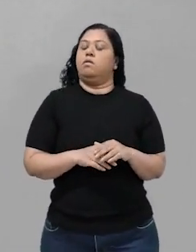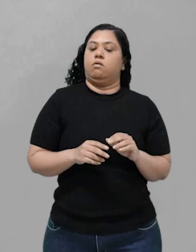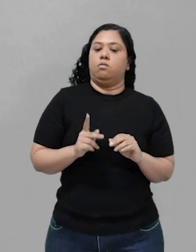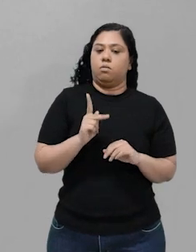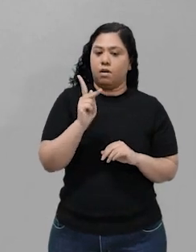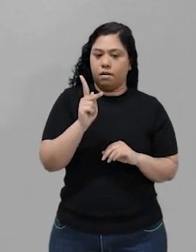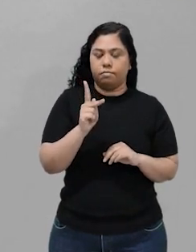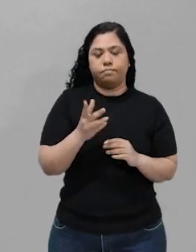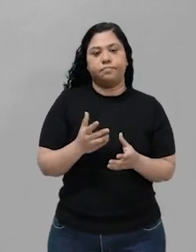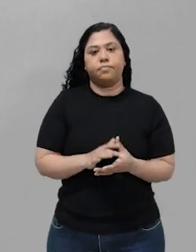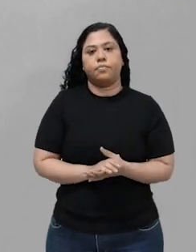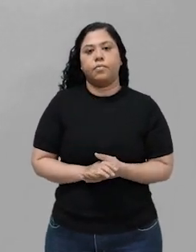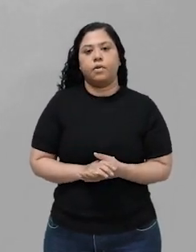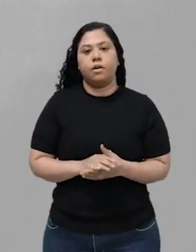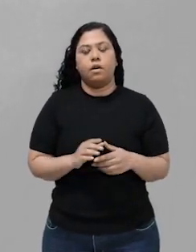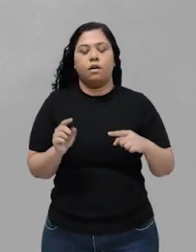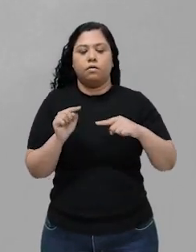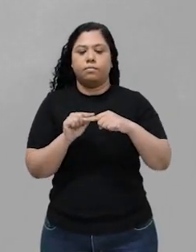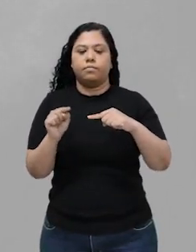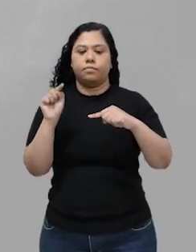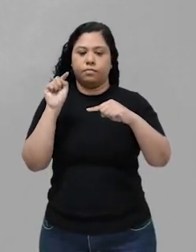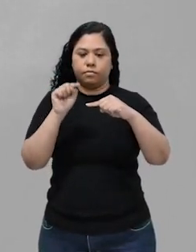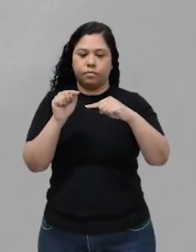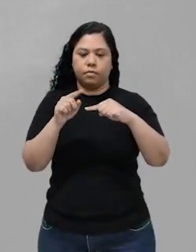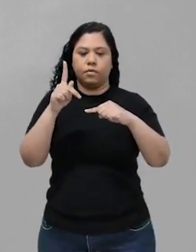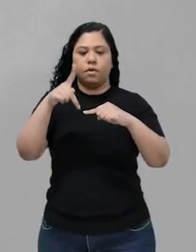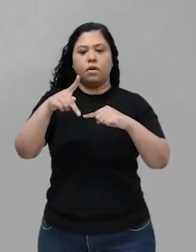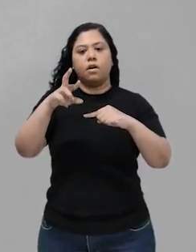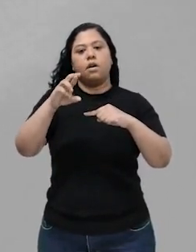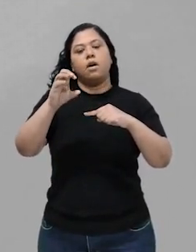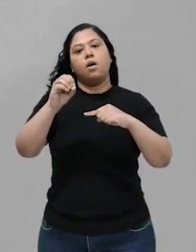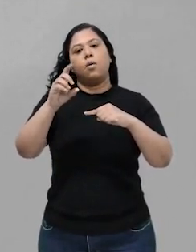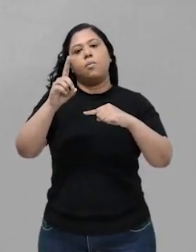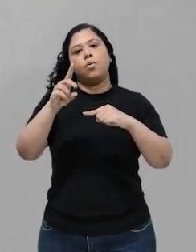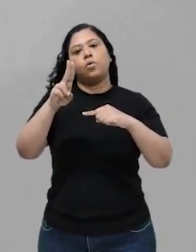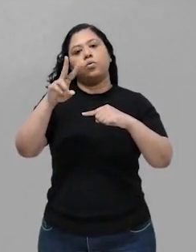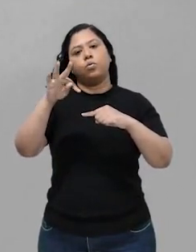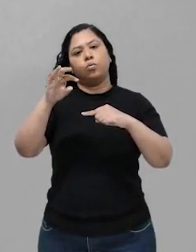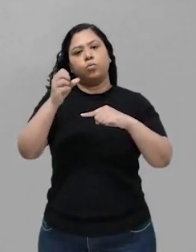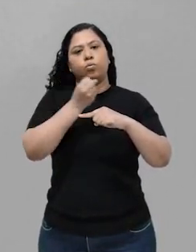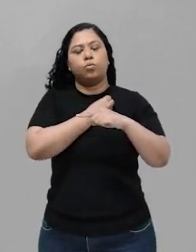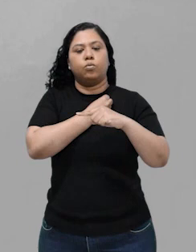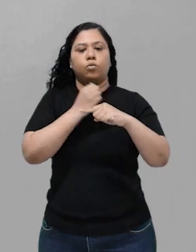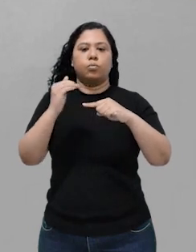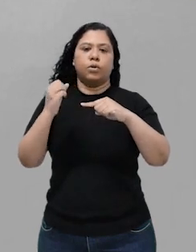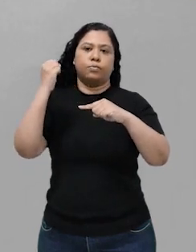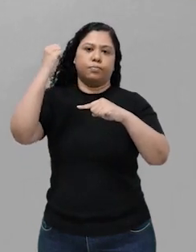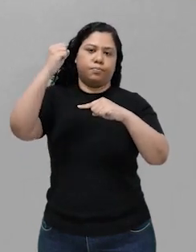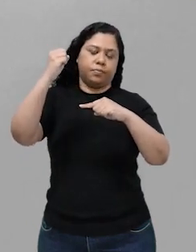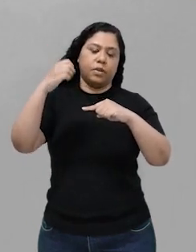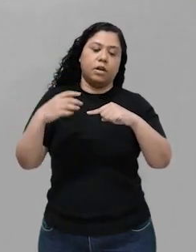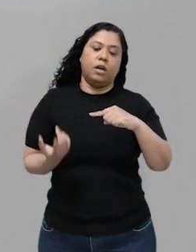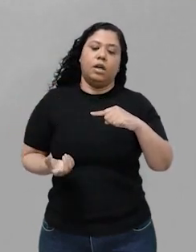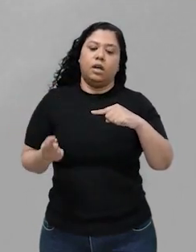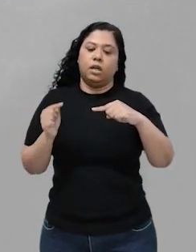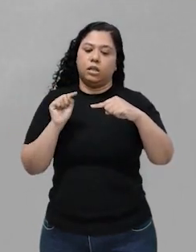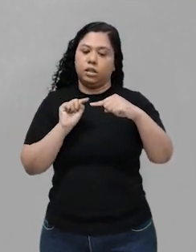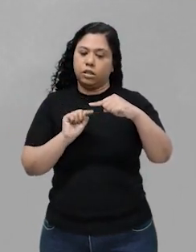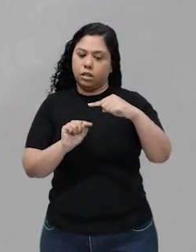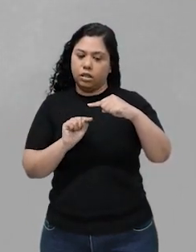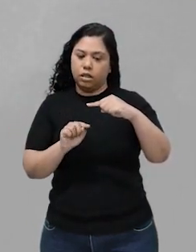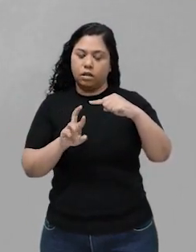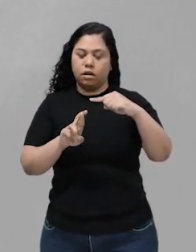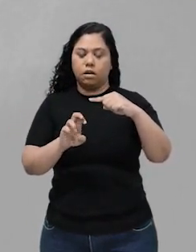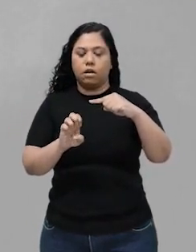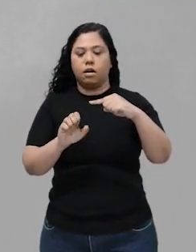das concentrações. Produto elevado ao seu coeficiente tecométrico sobre reagente elevado ao seu coeficiente